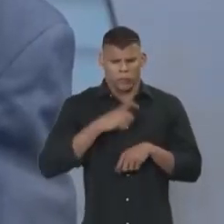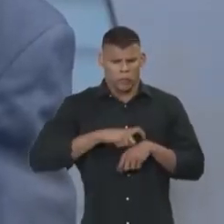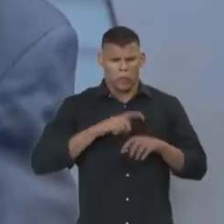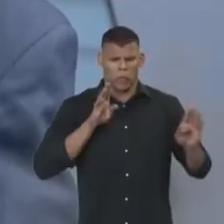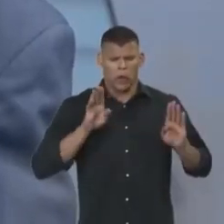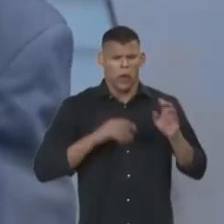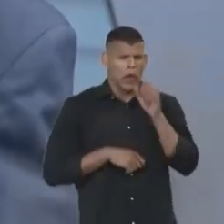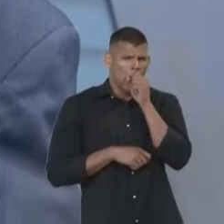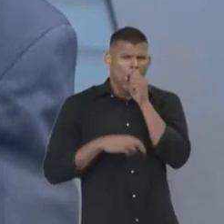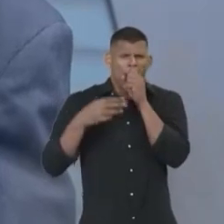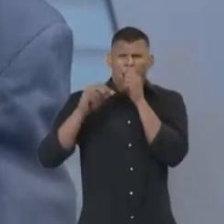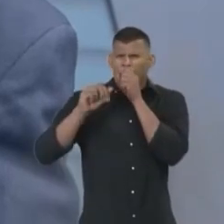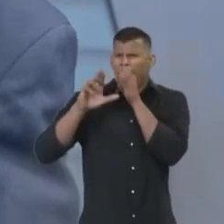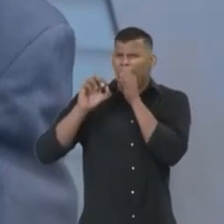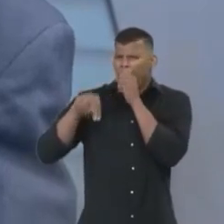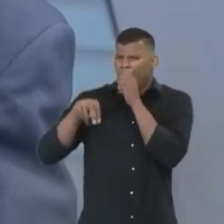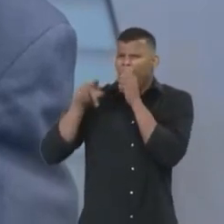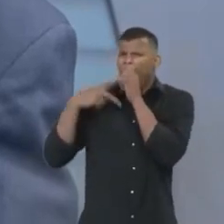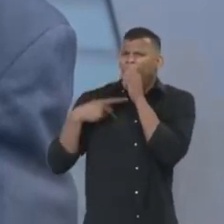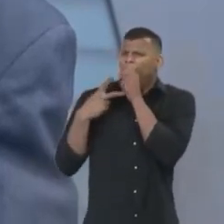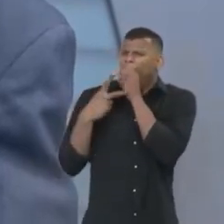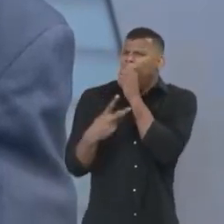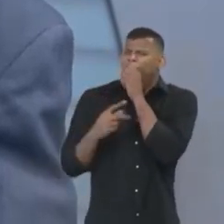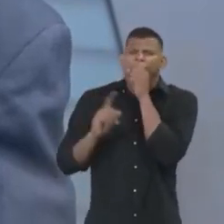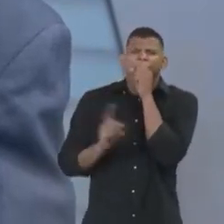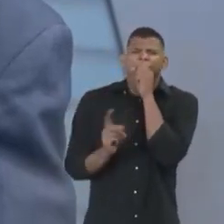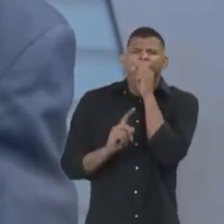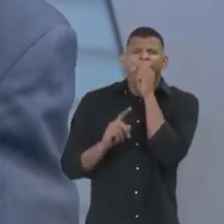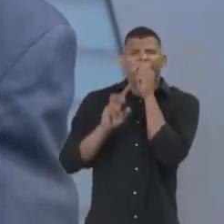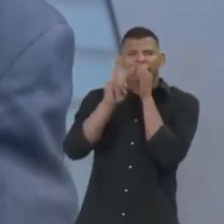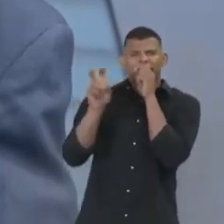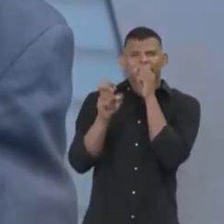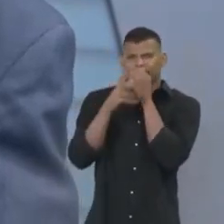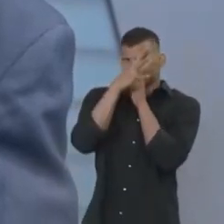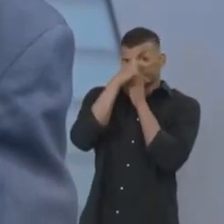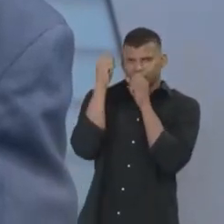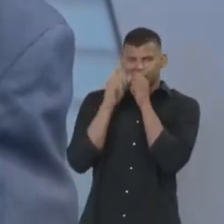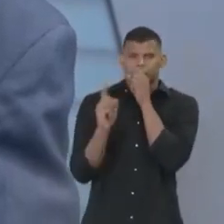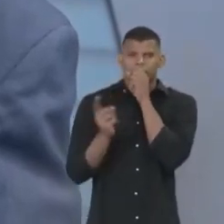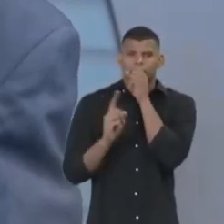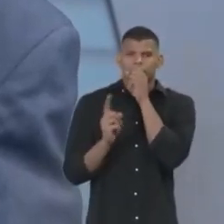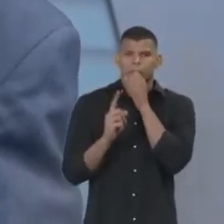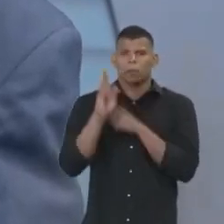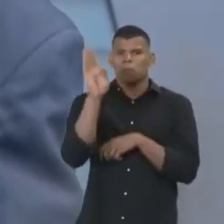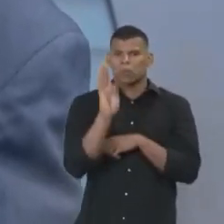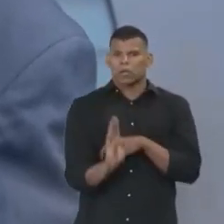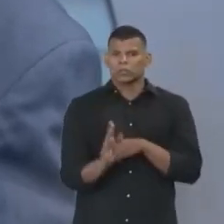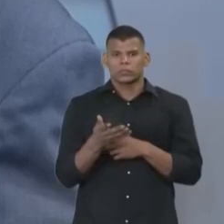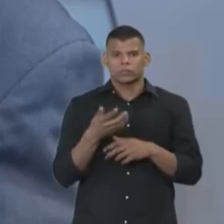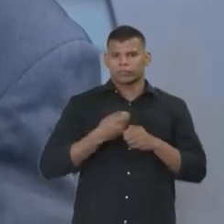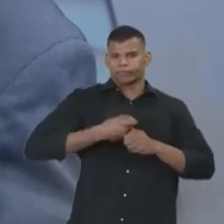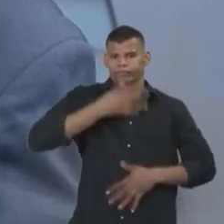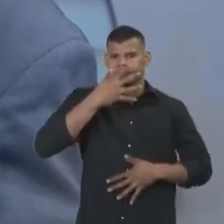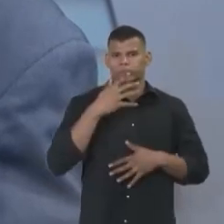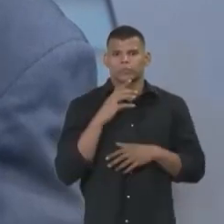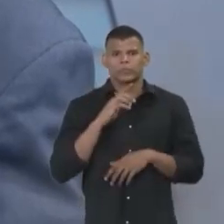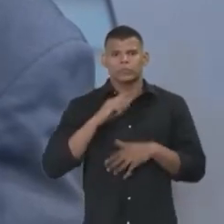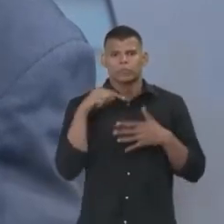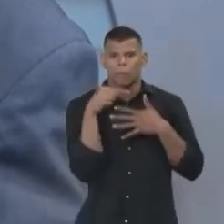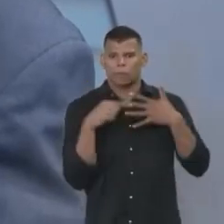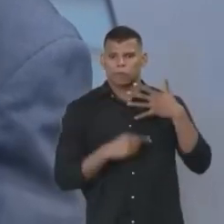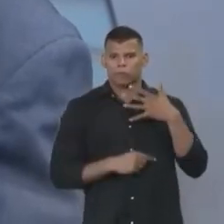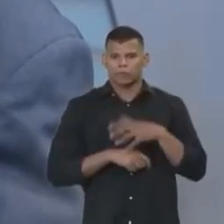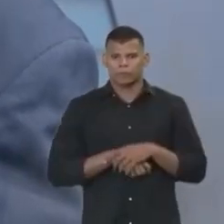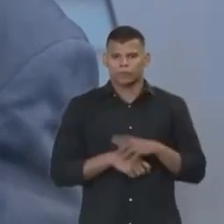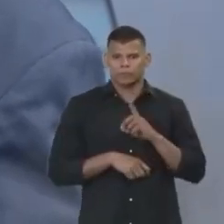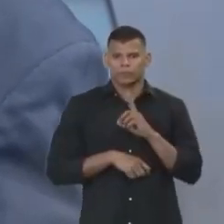O Macron falou, não sei o quê, papapá. Não é só a Amazônia, não. O problema brasileiro é mais embaixo. É de 100 milhões de pessoas que